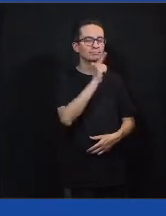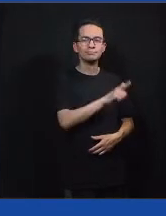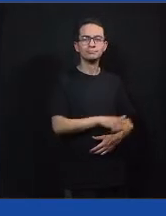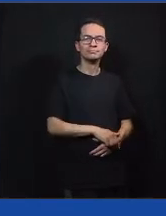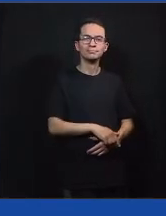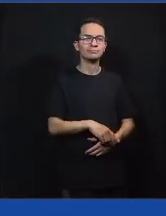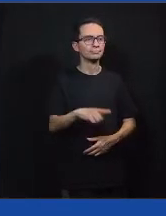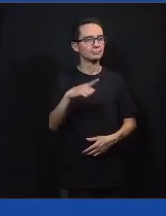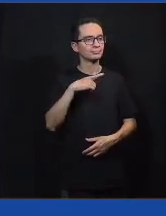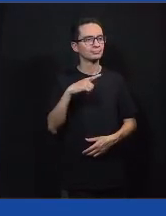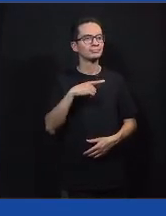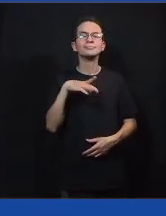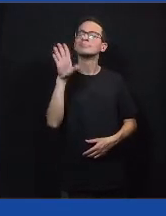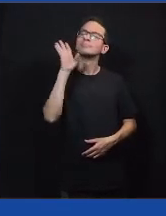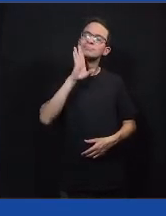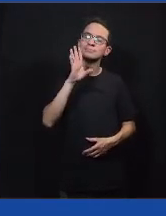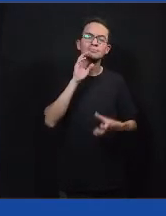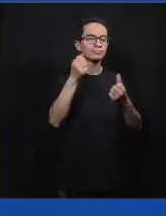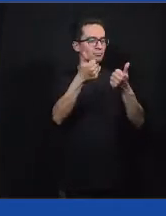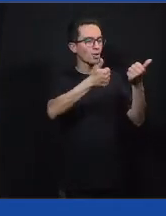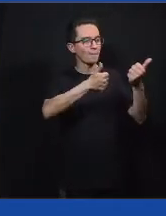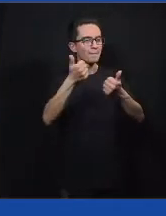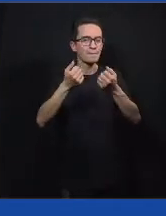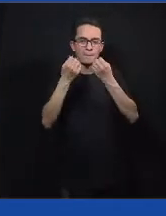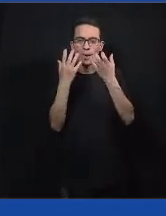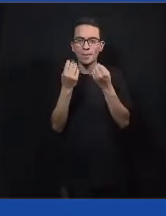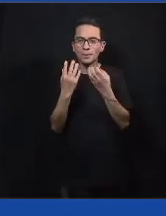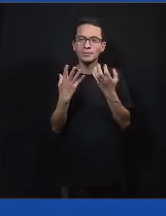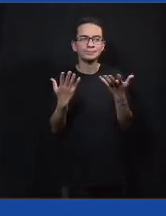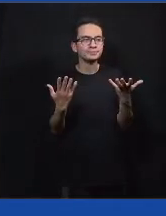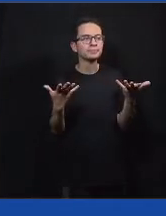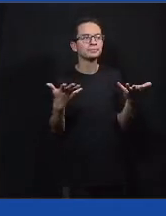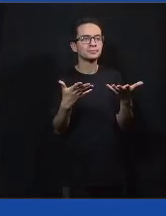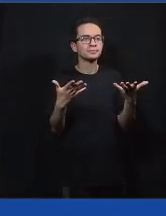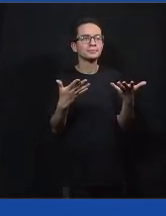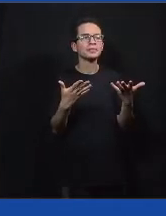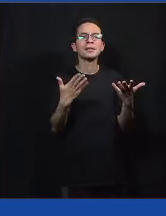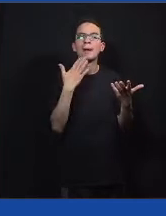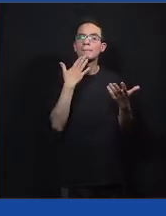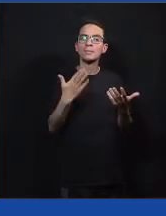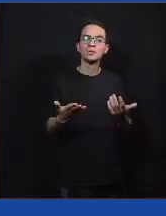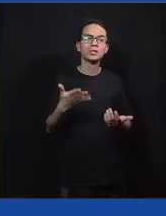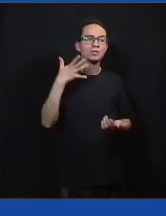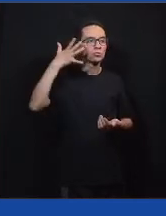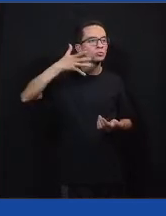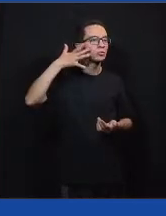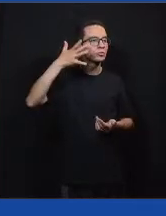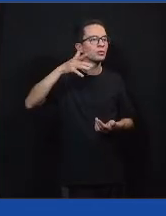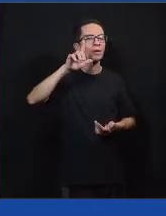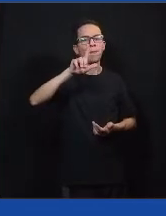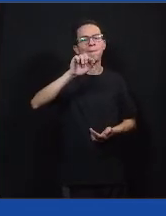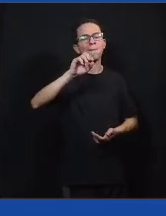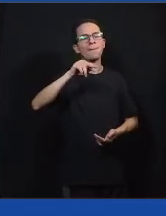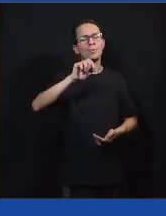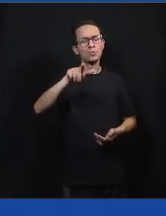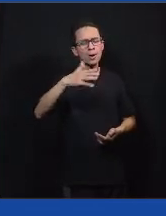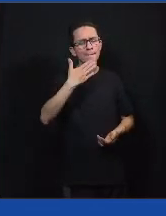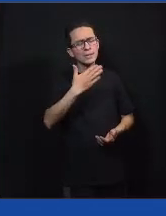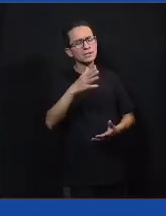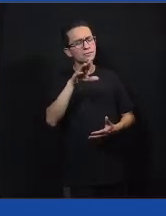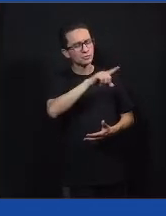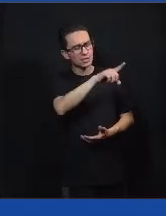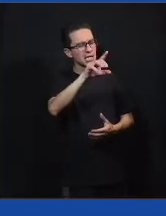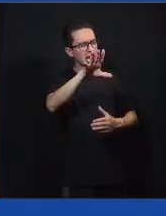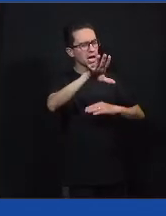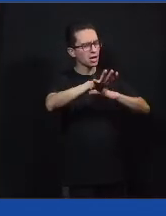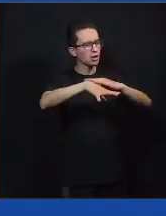Legal, gente. Muito bom. Eu vou passar a bola para o Léo agora. Eu só queria pedir para quem estiver pelo YouTube, a gente